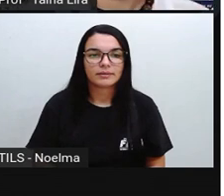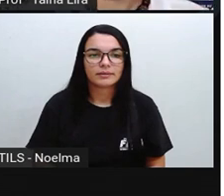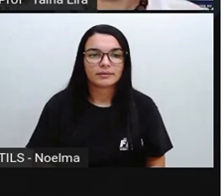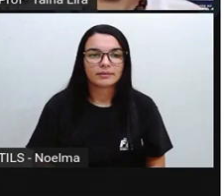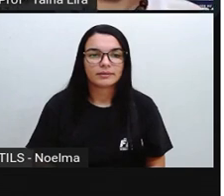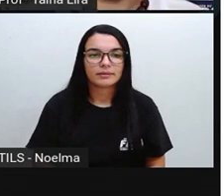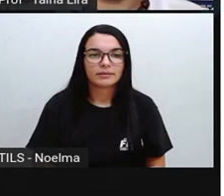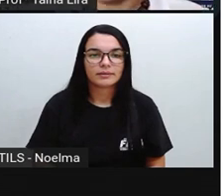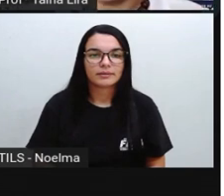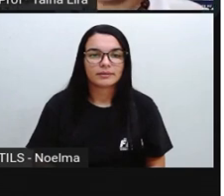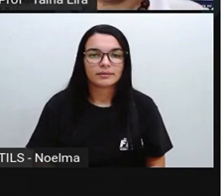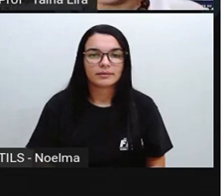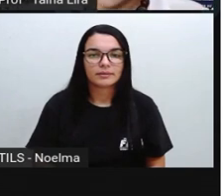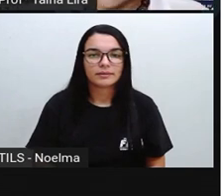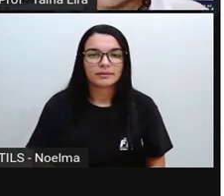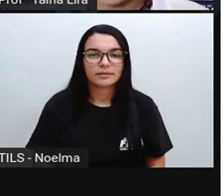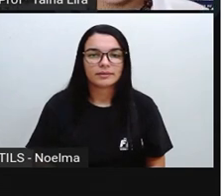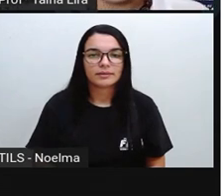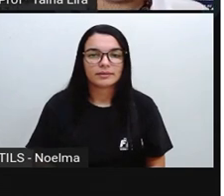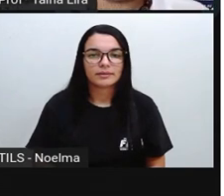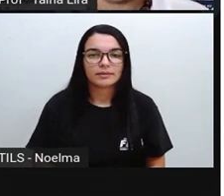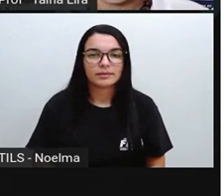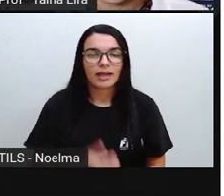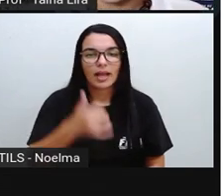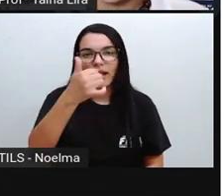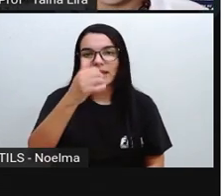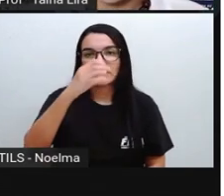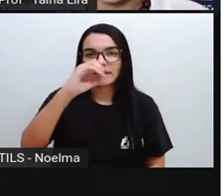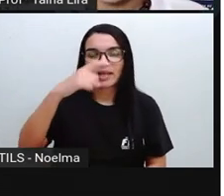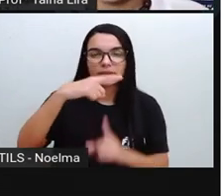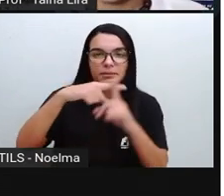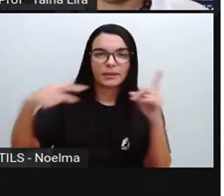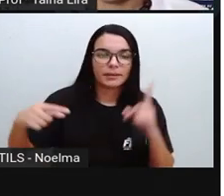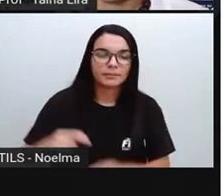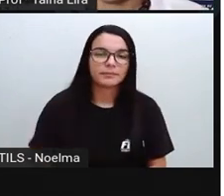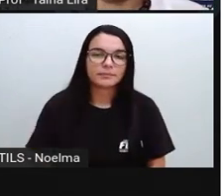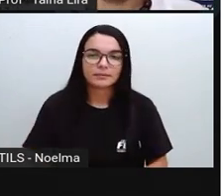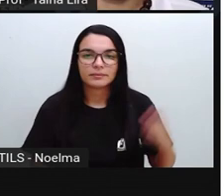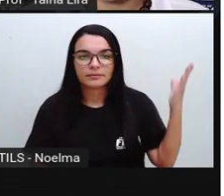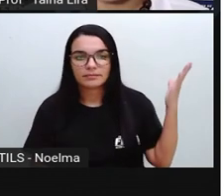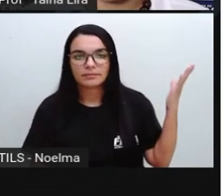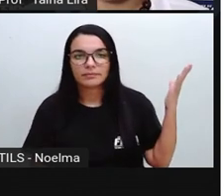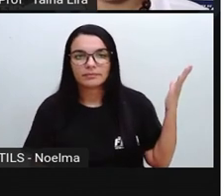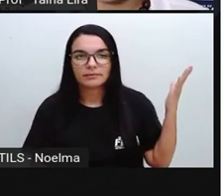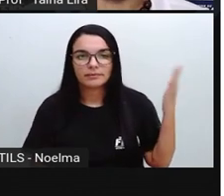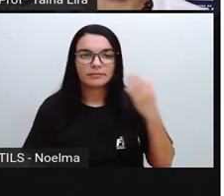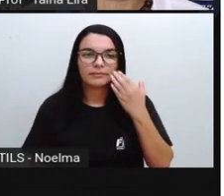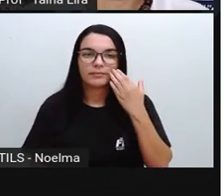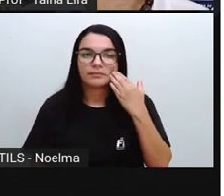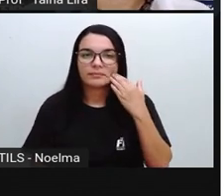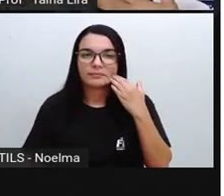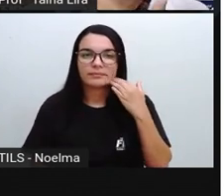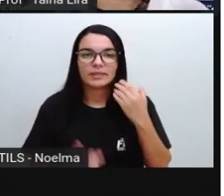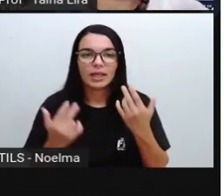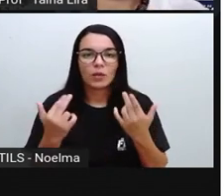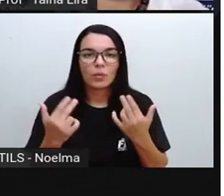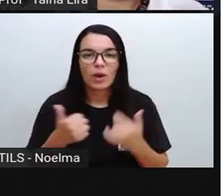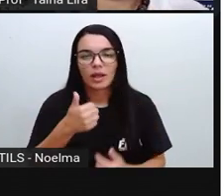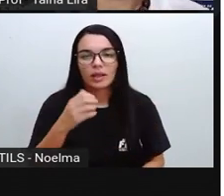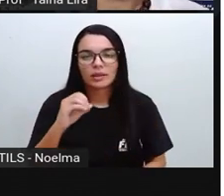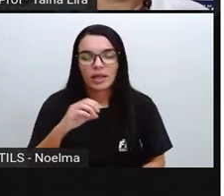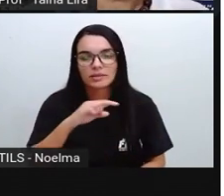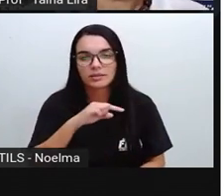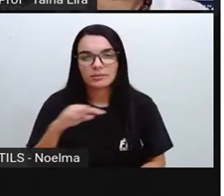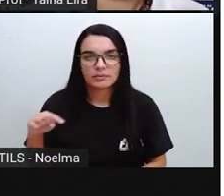dez. Então, caiu, ó, dez e meia. Então, olha lá. Dez e meia. Que é a mesma coisa que dez